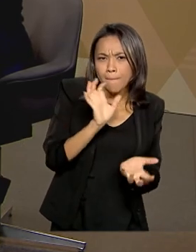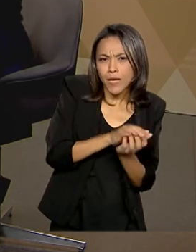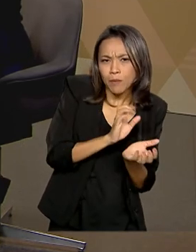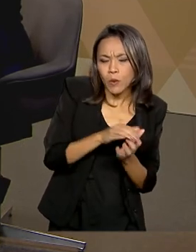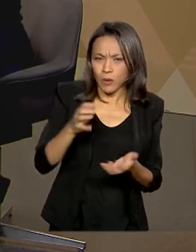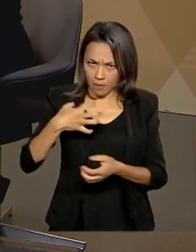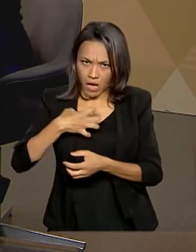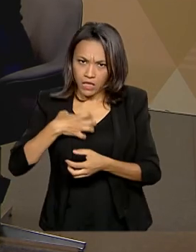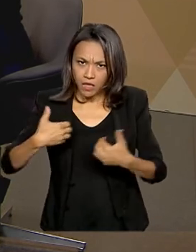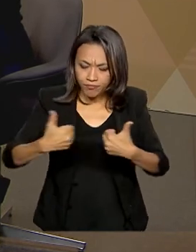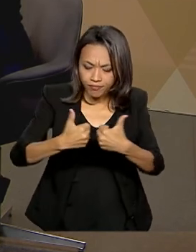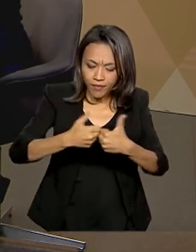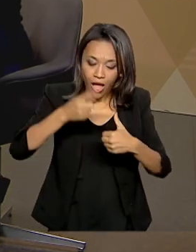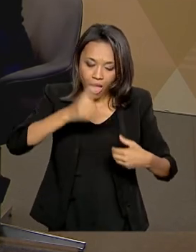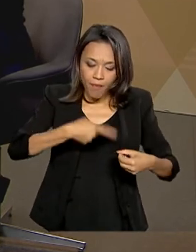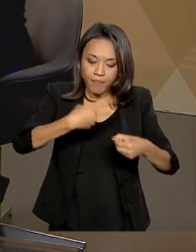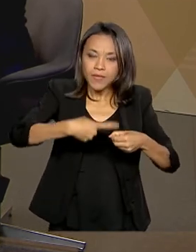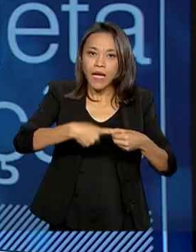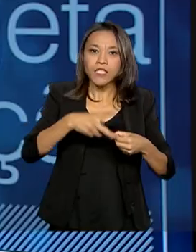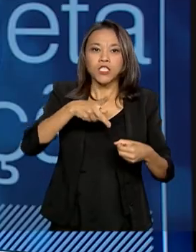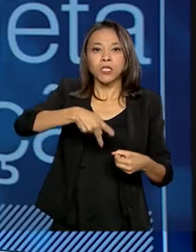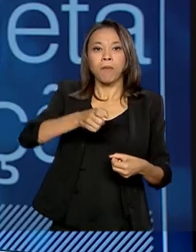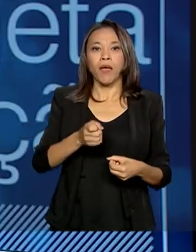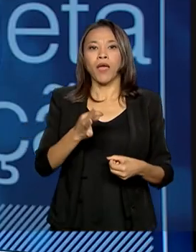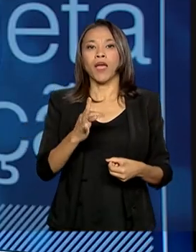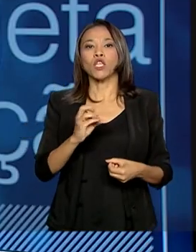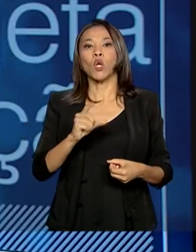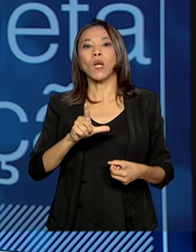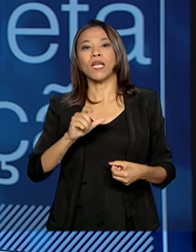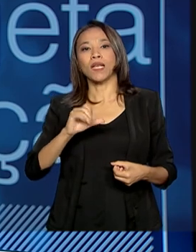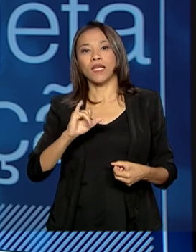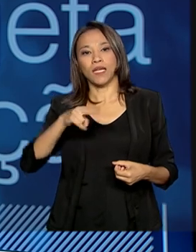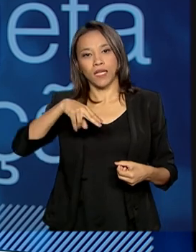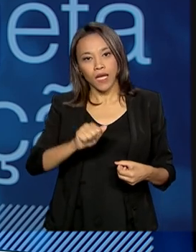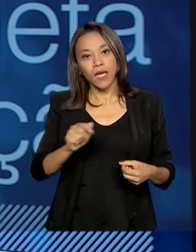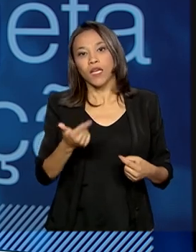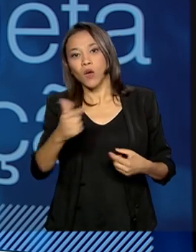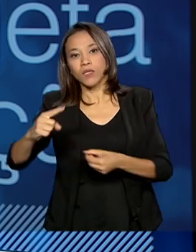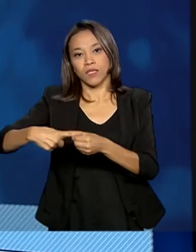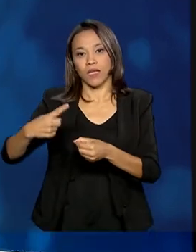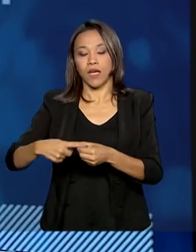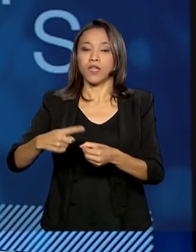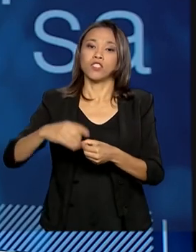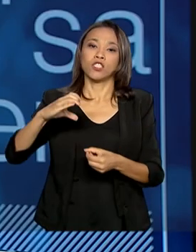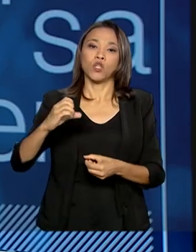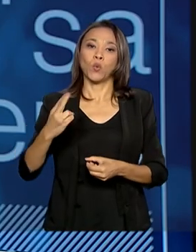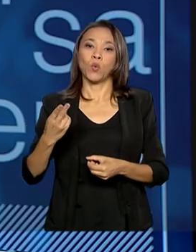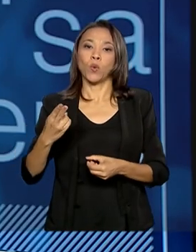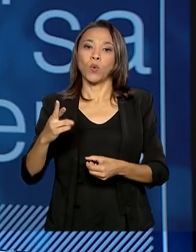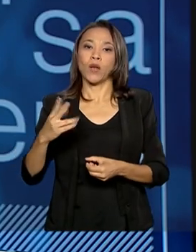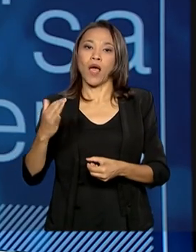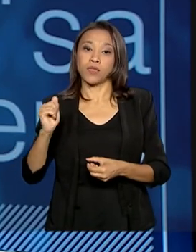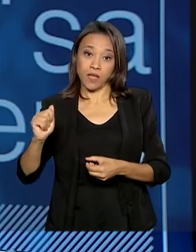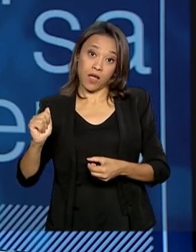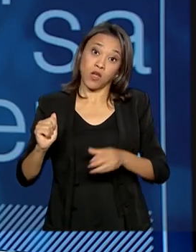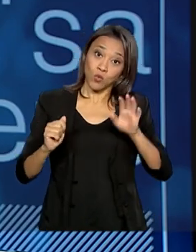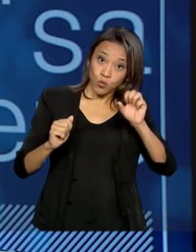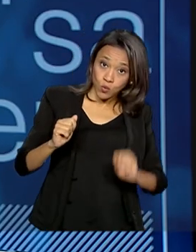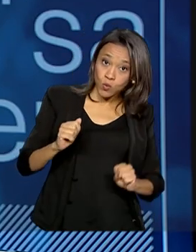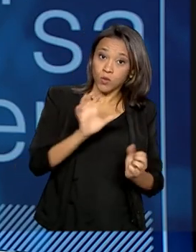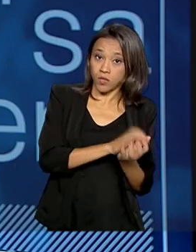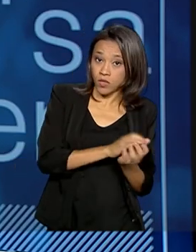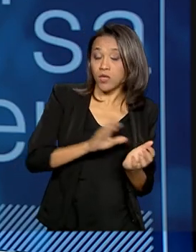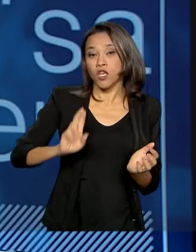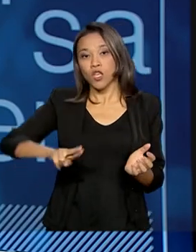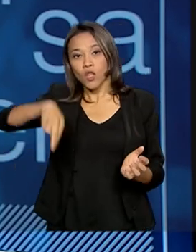entre Petrolina e Curaçá, que fica ao sul de Pernambuco e ao norte da Bahia. Então vai